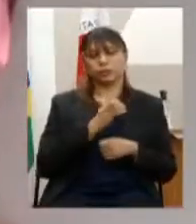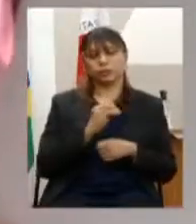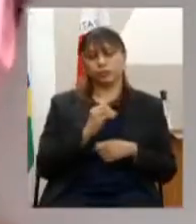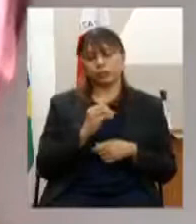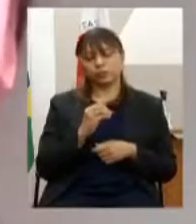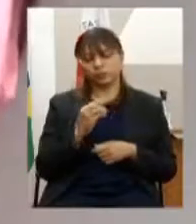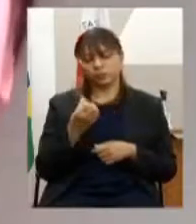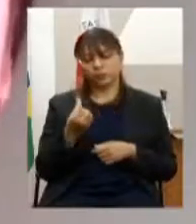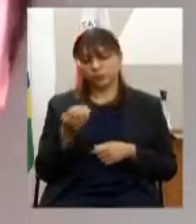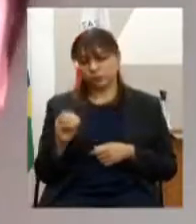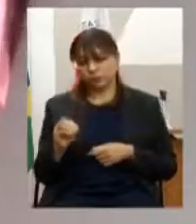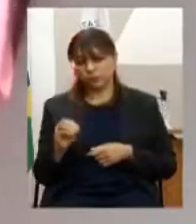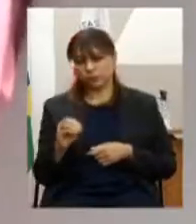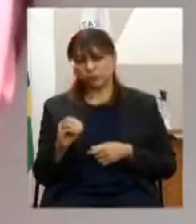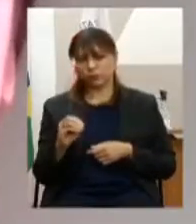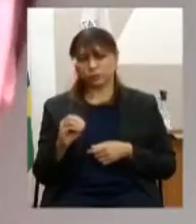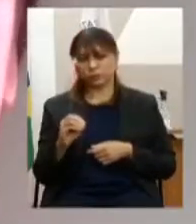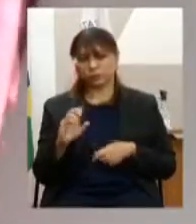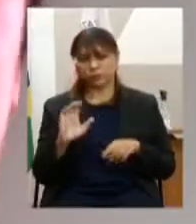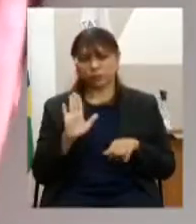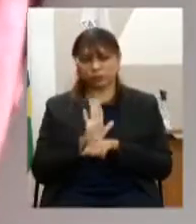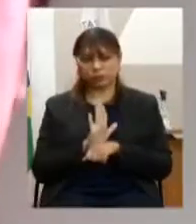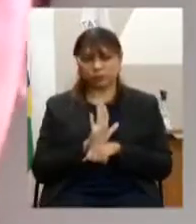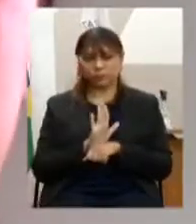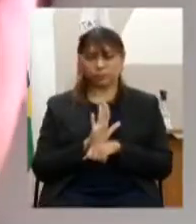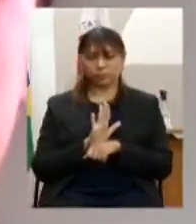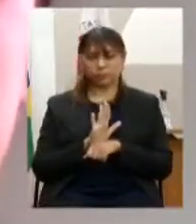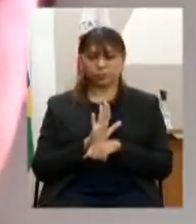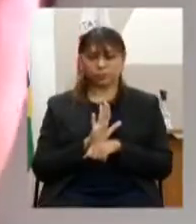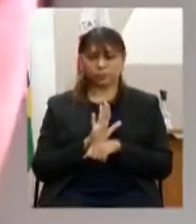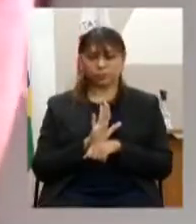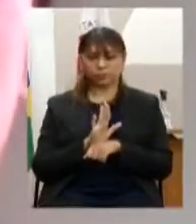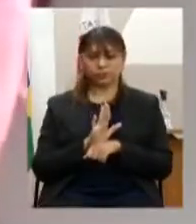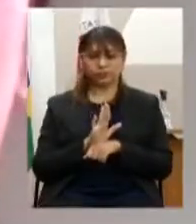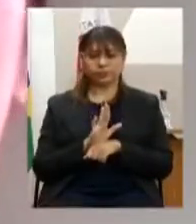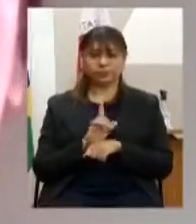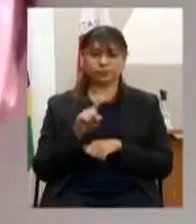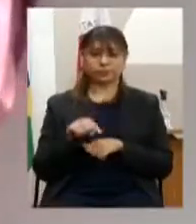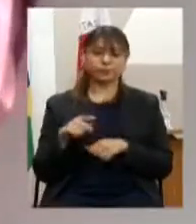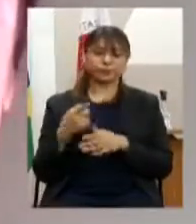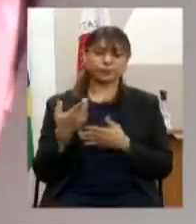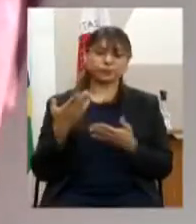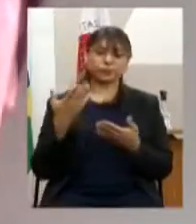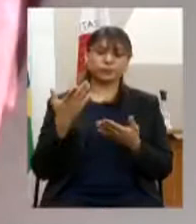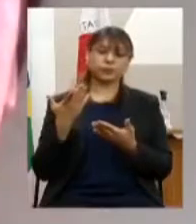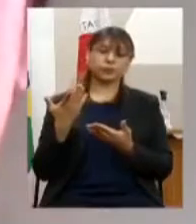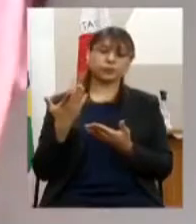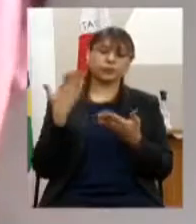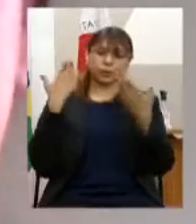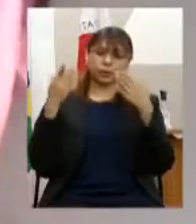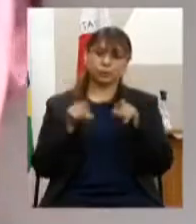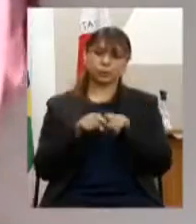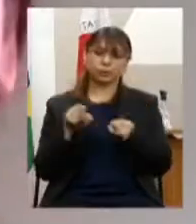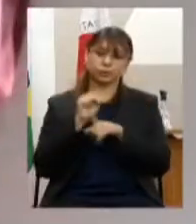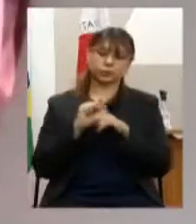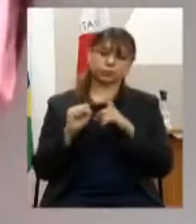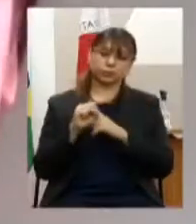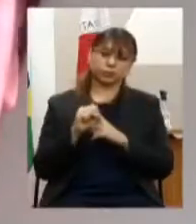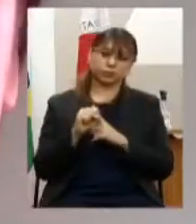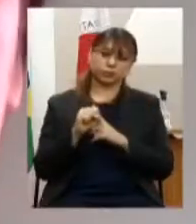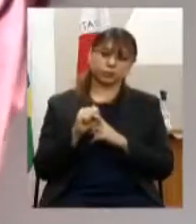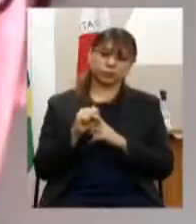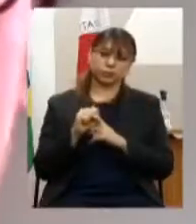apoio e fortalecimento da rede de atenção psicossocial com observação de que essa crescita destina a